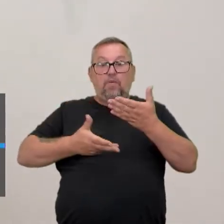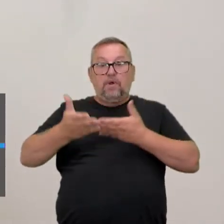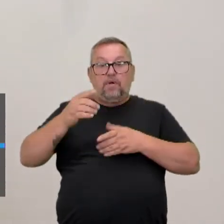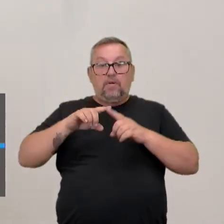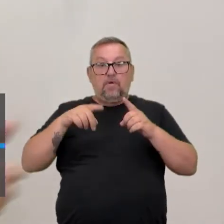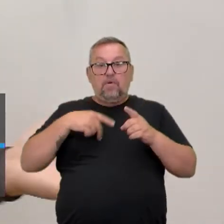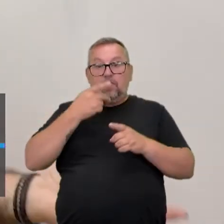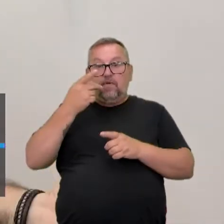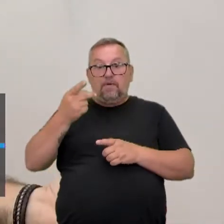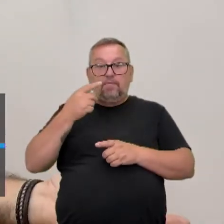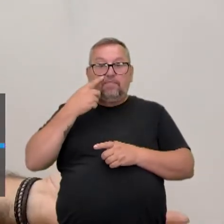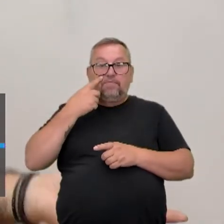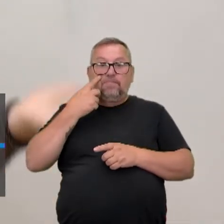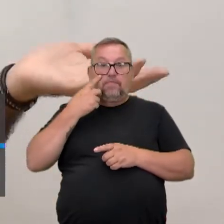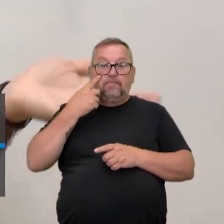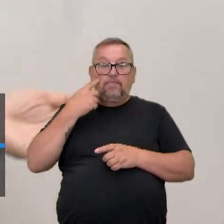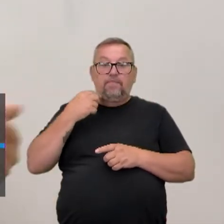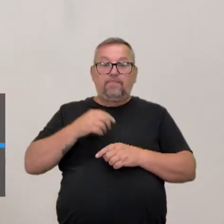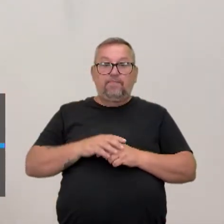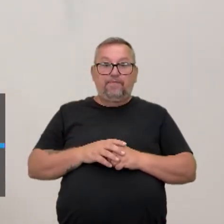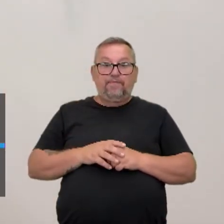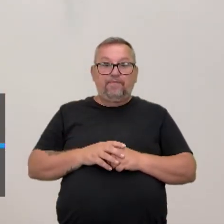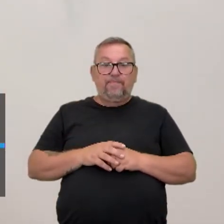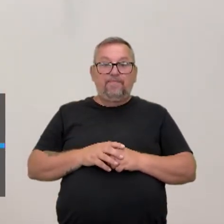falei, julgar um caos. Exato.